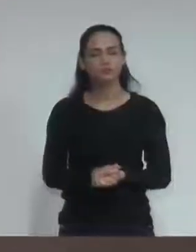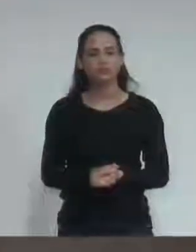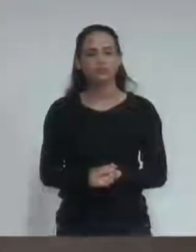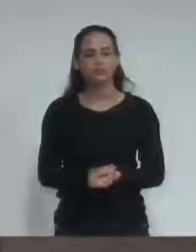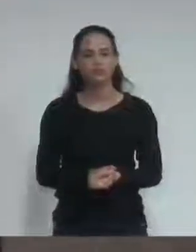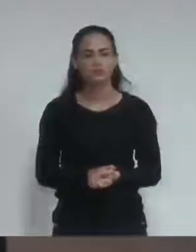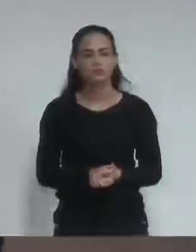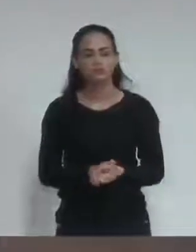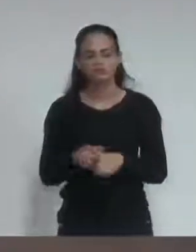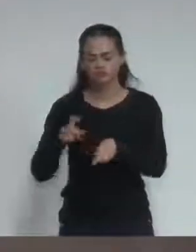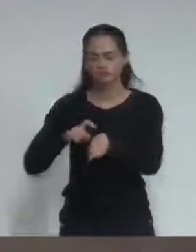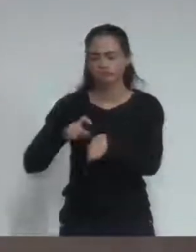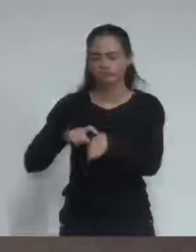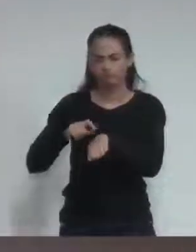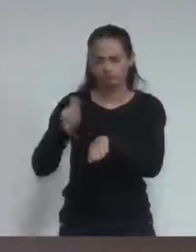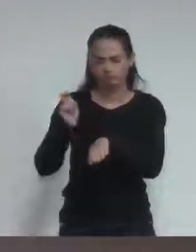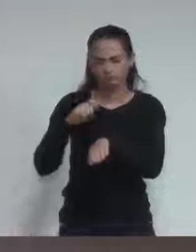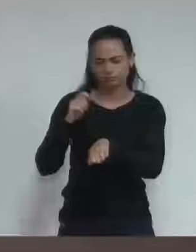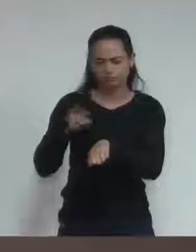Apócrifo.